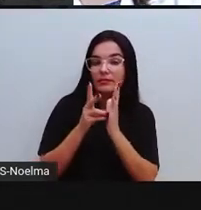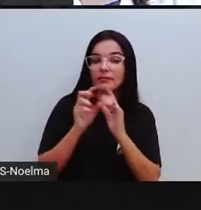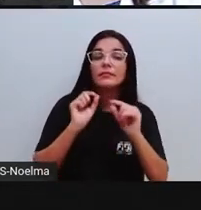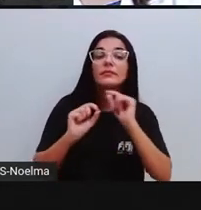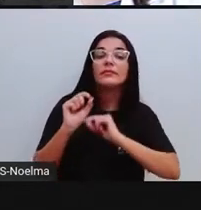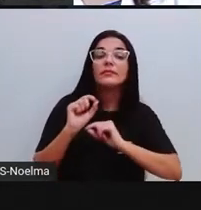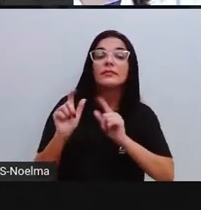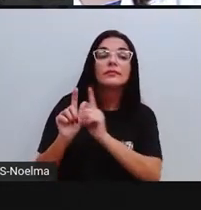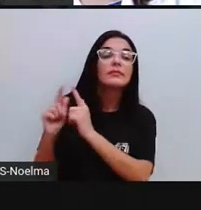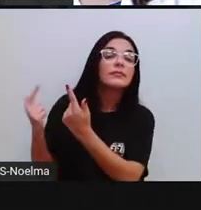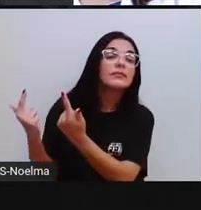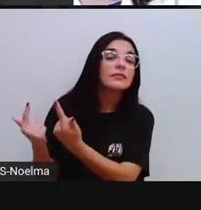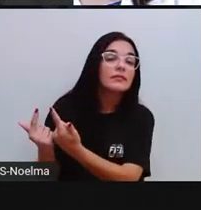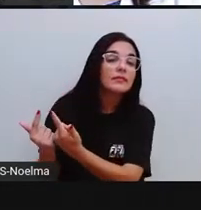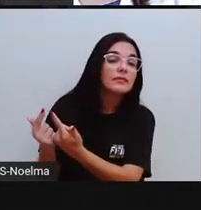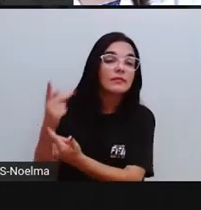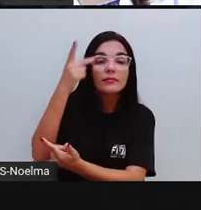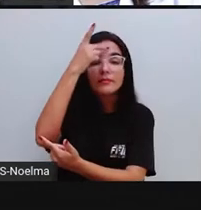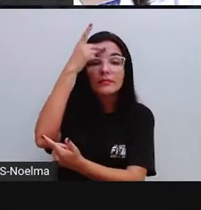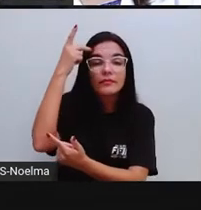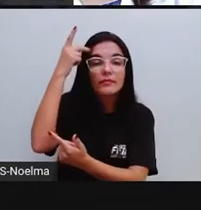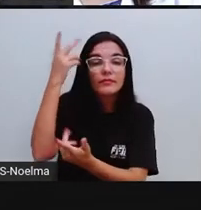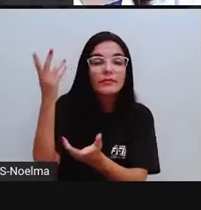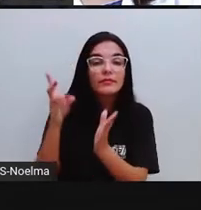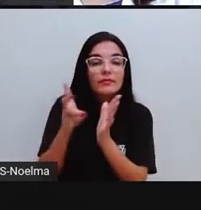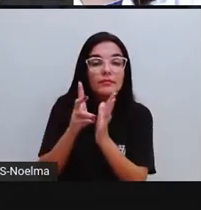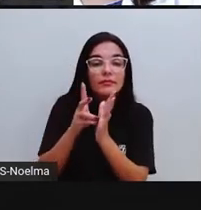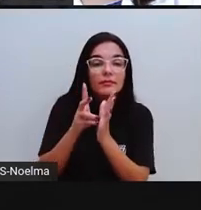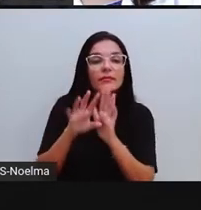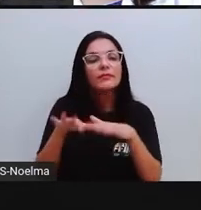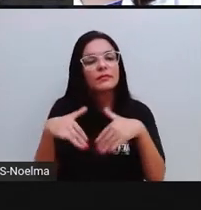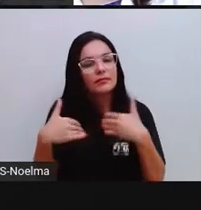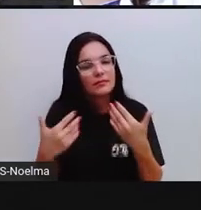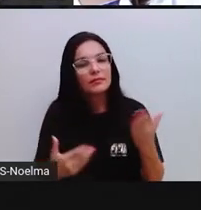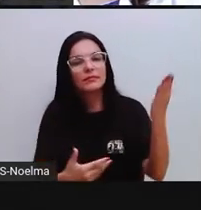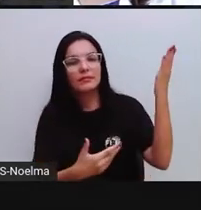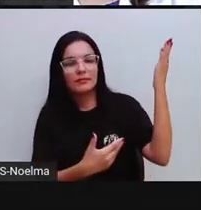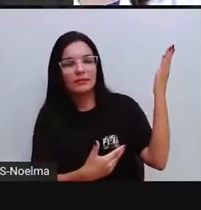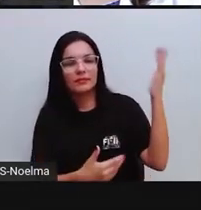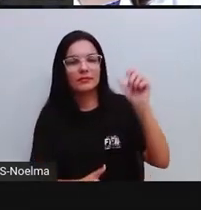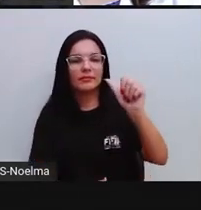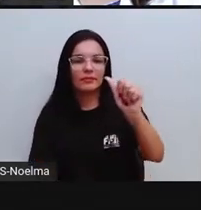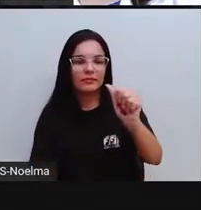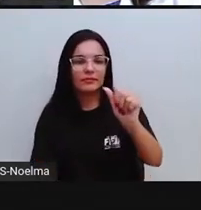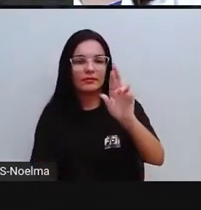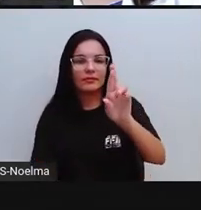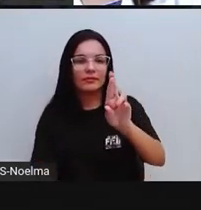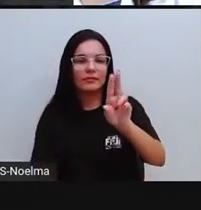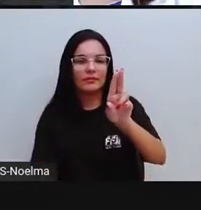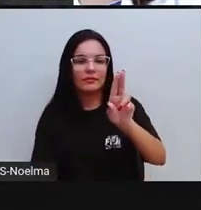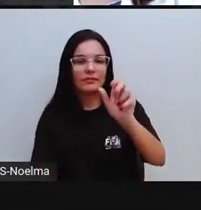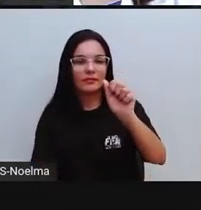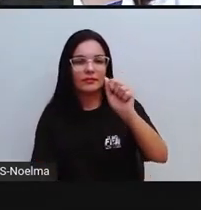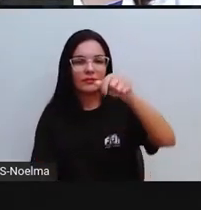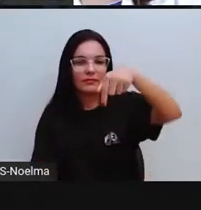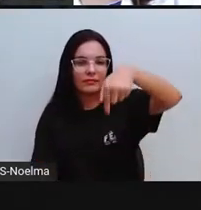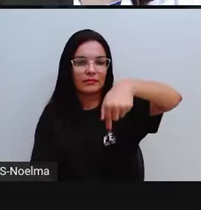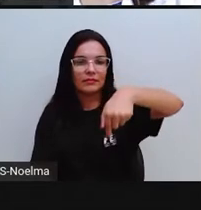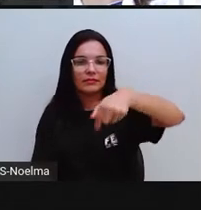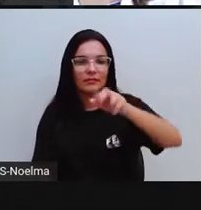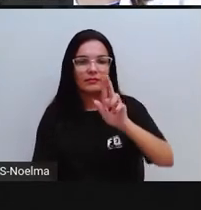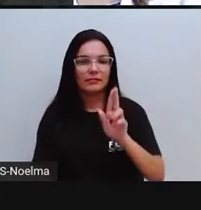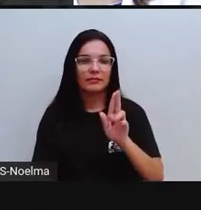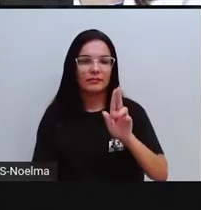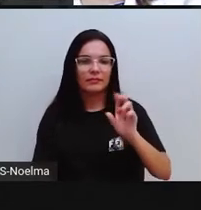aquele povo indígena? Eram os povos, ó, aruaques, certos índios aruaques, tá bom?